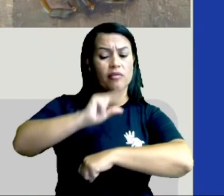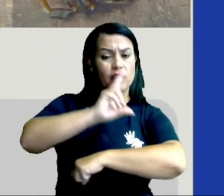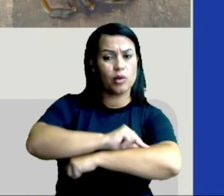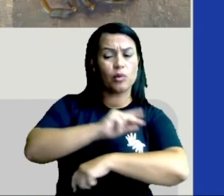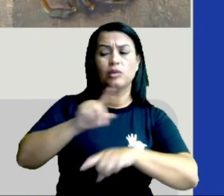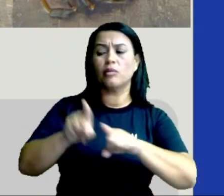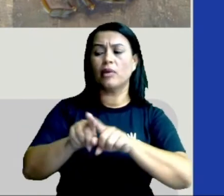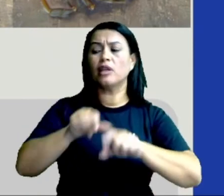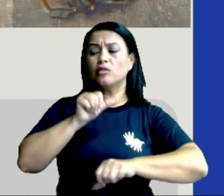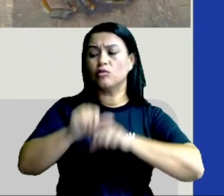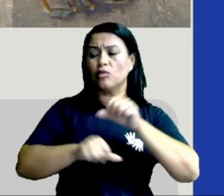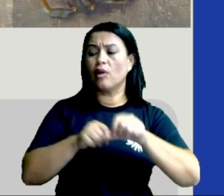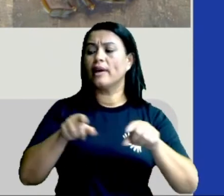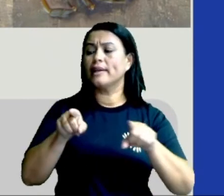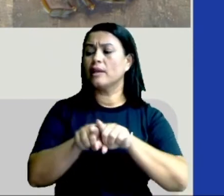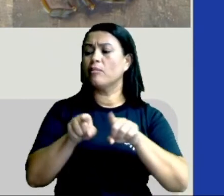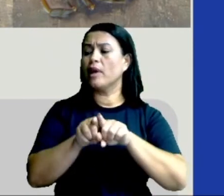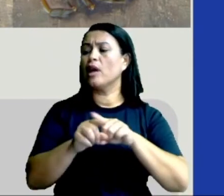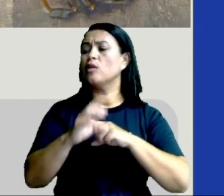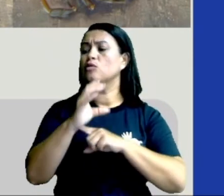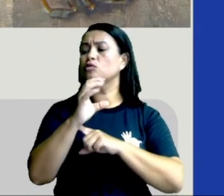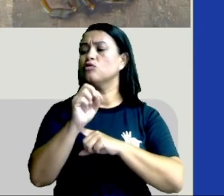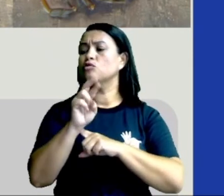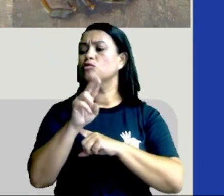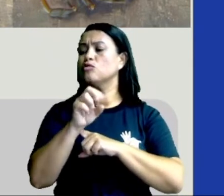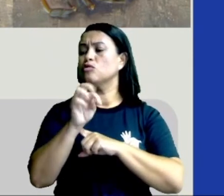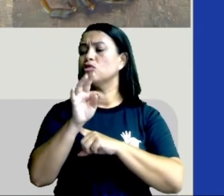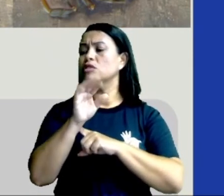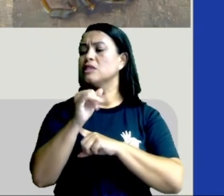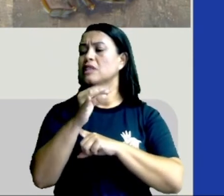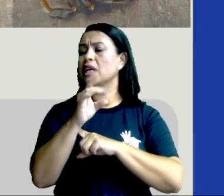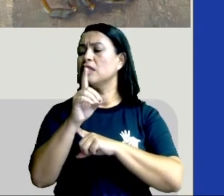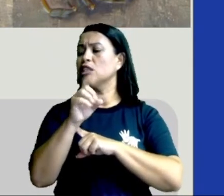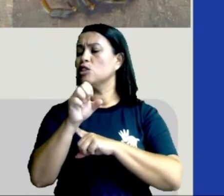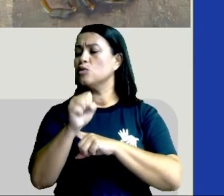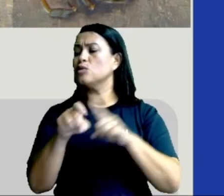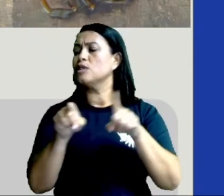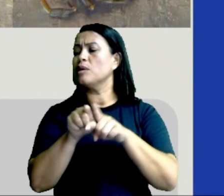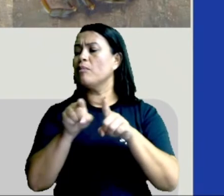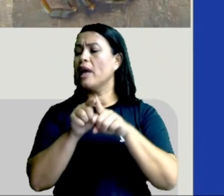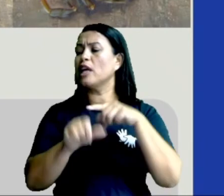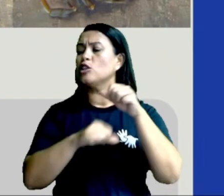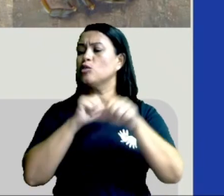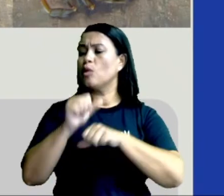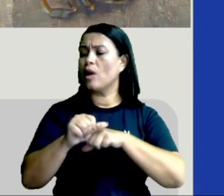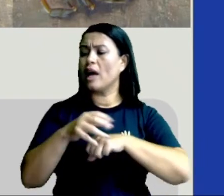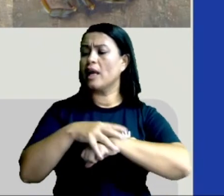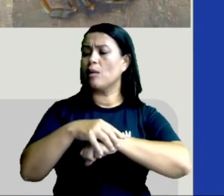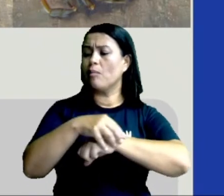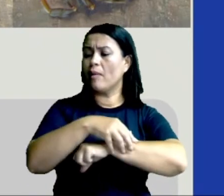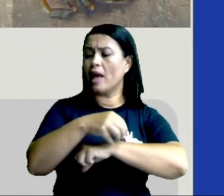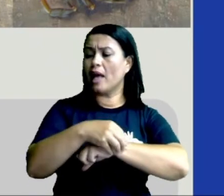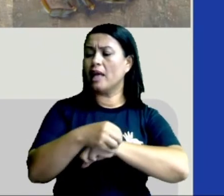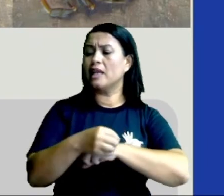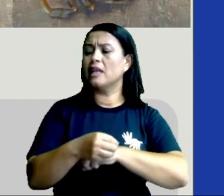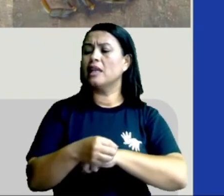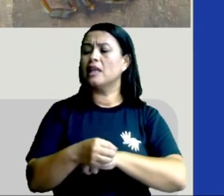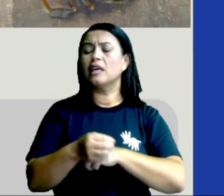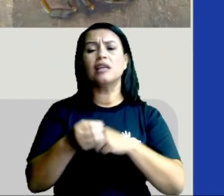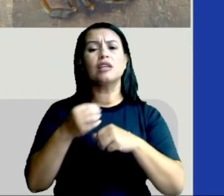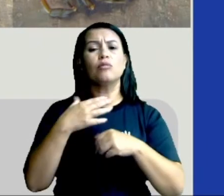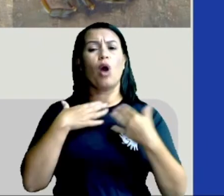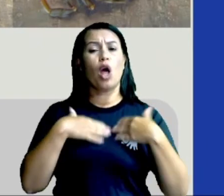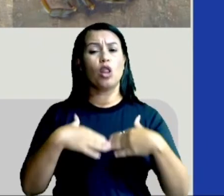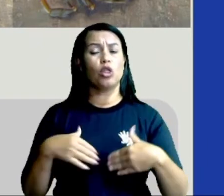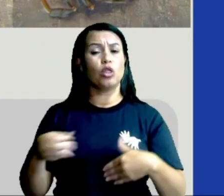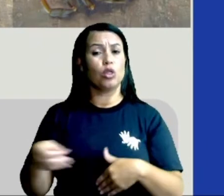também. Olha só a imagem do Siri trocando a sua pele antiga e saindo com a sua pele nova em folha. Quando ele crescer novamente, ele